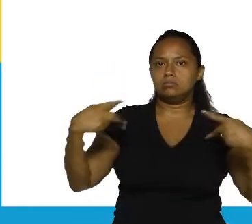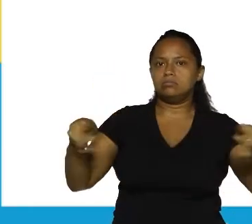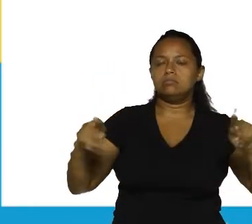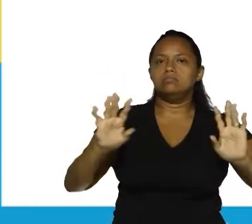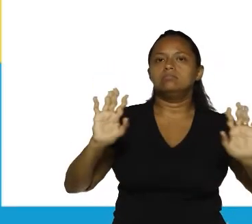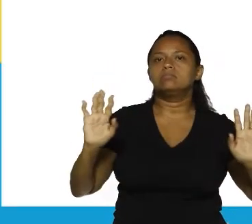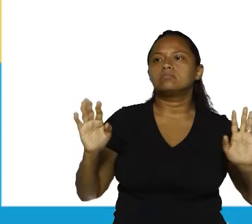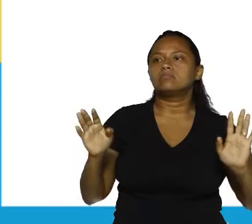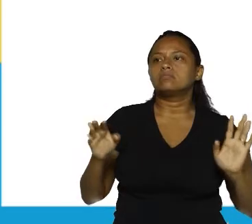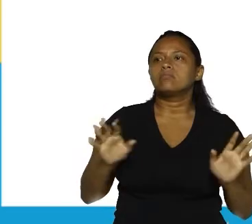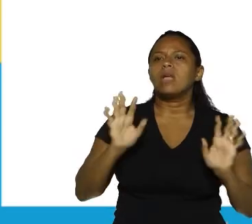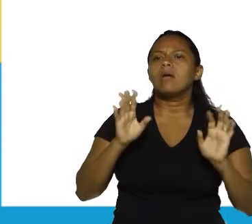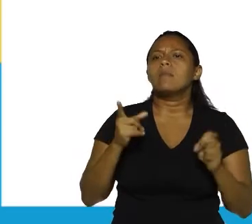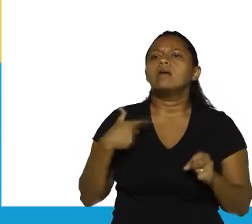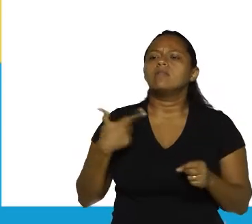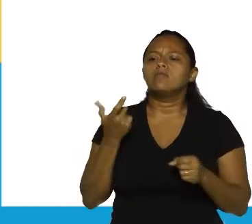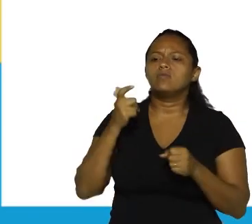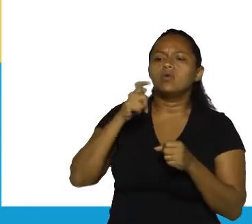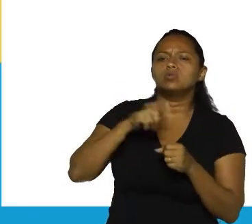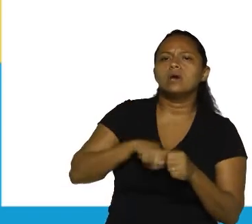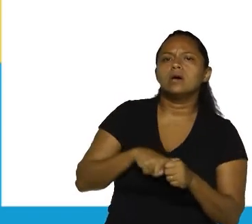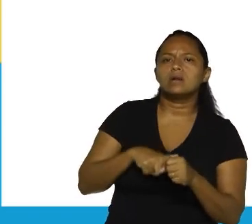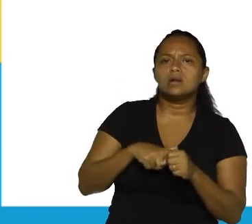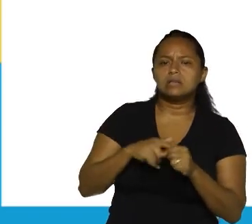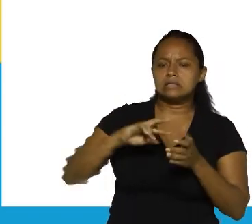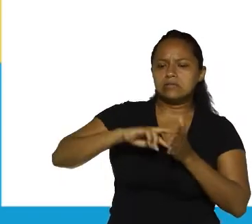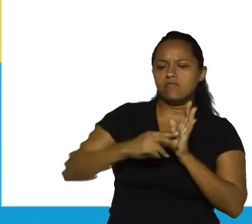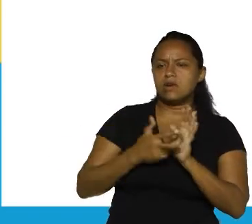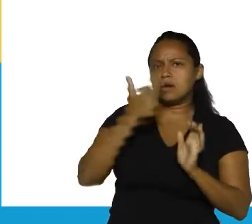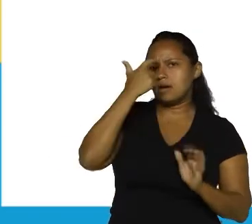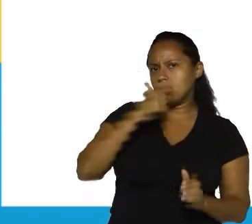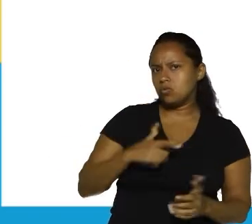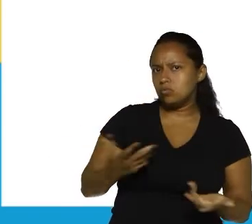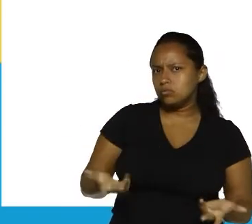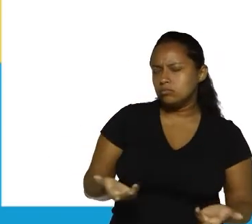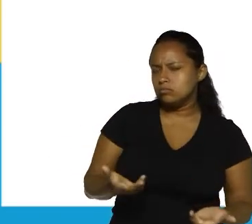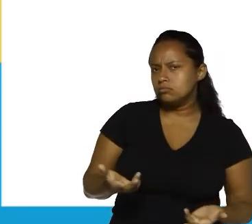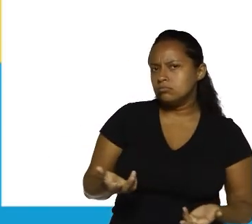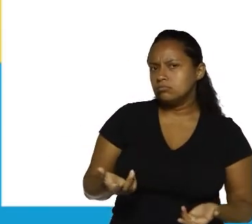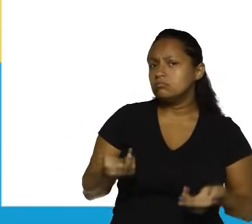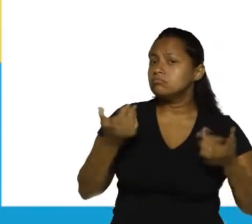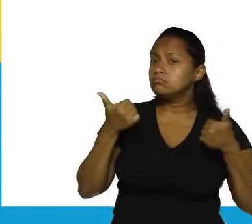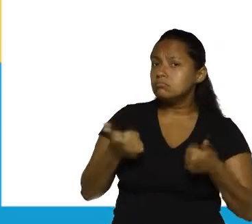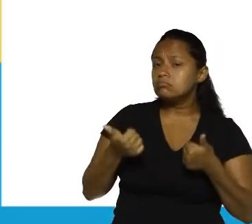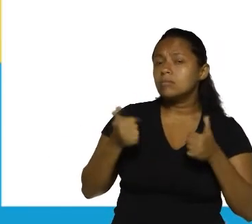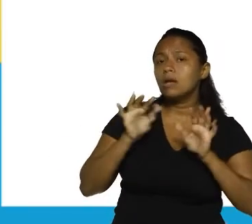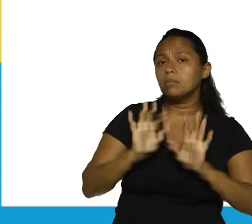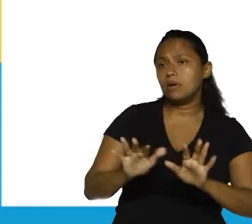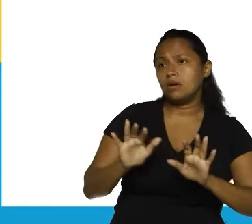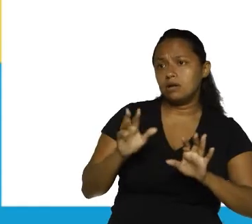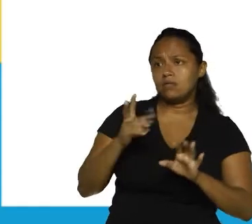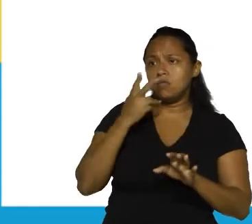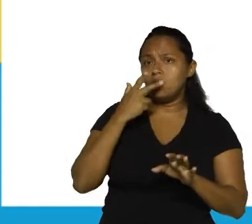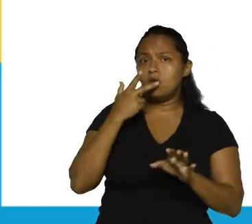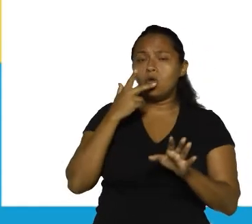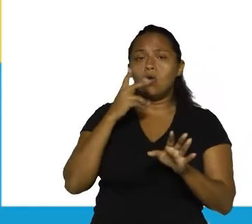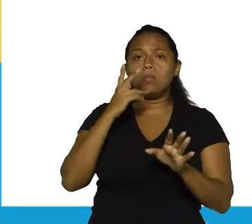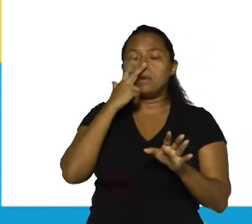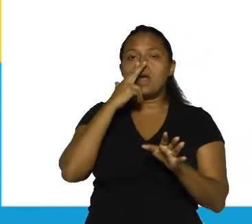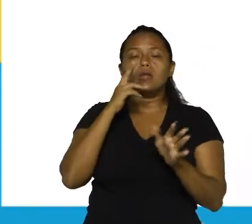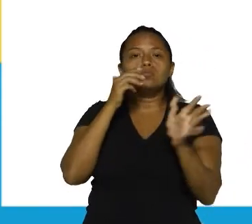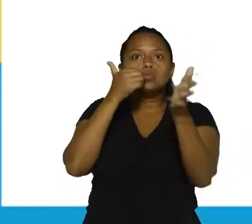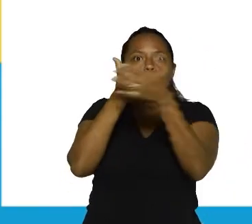ah, mas o sujeito de voltarei também é eu, né? Ou sou eu. Beleza, só que aqui ele está oculto.